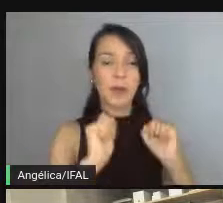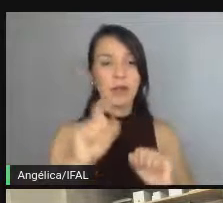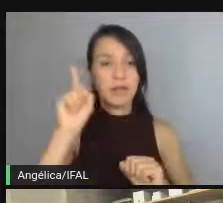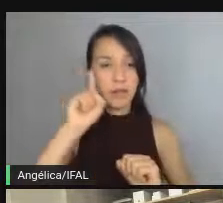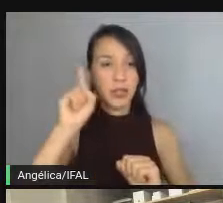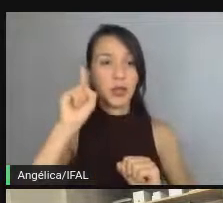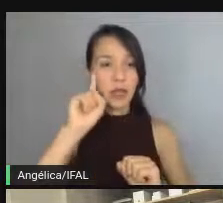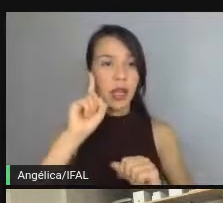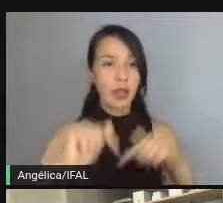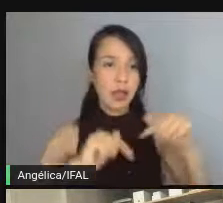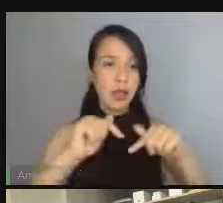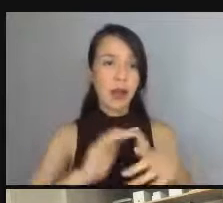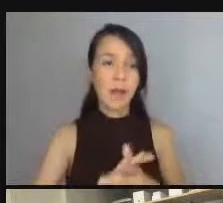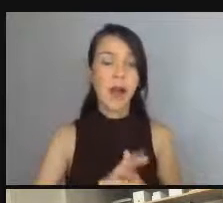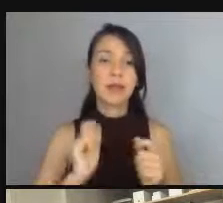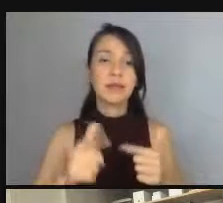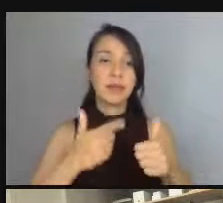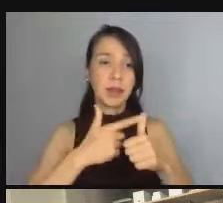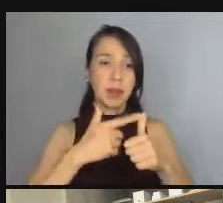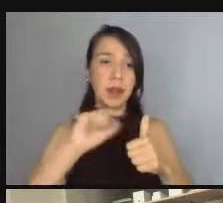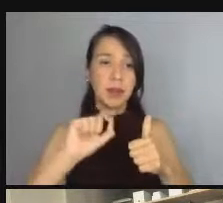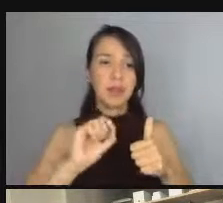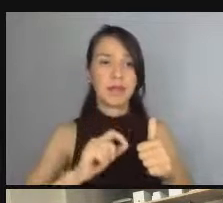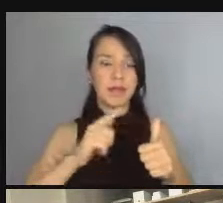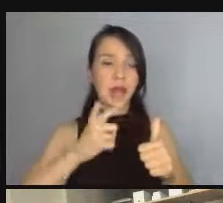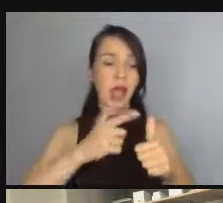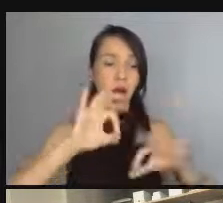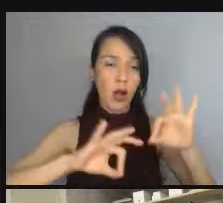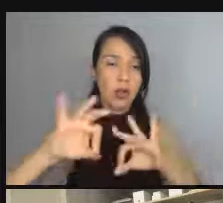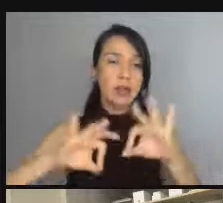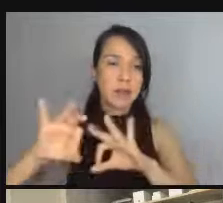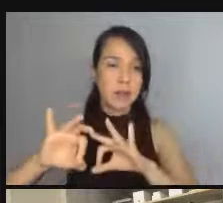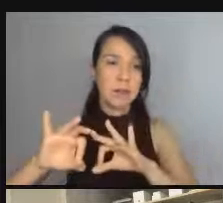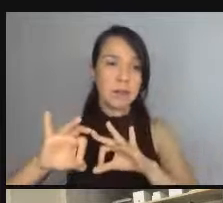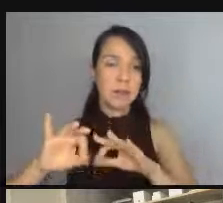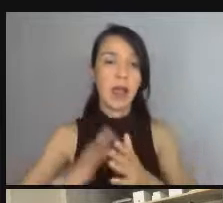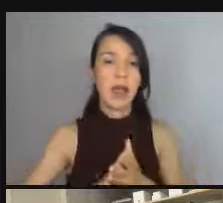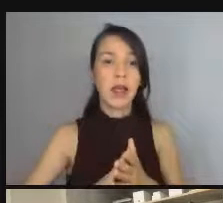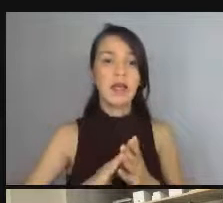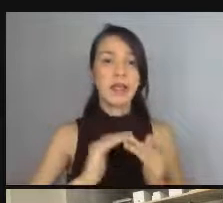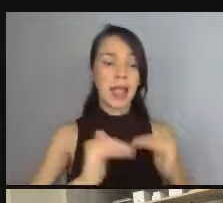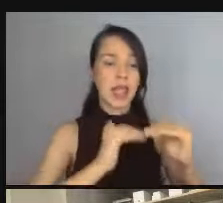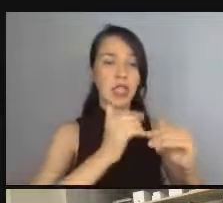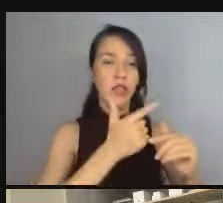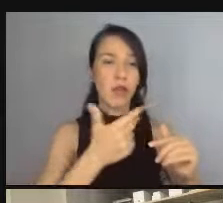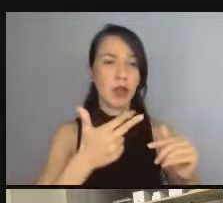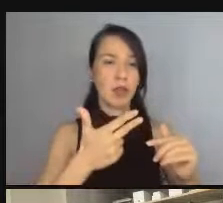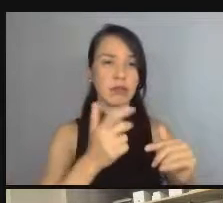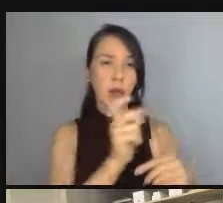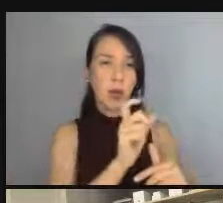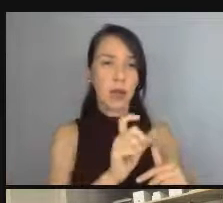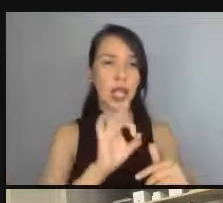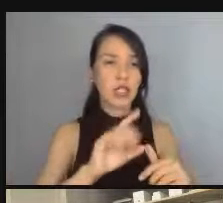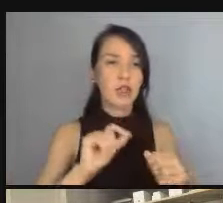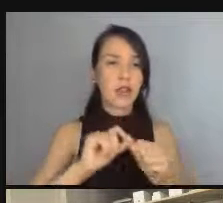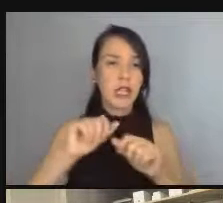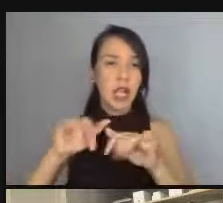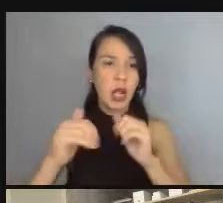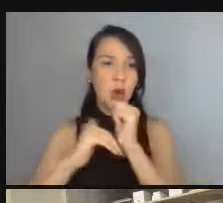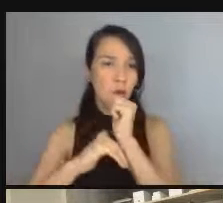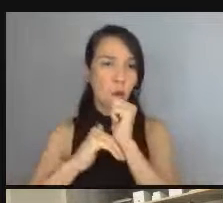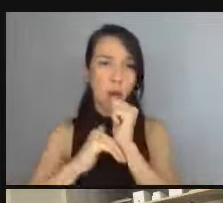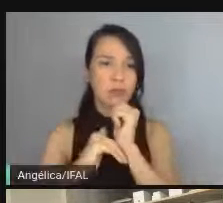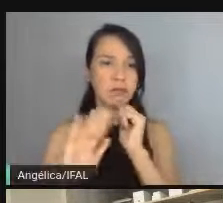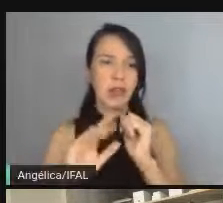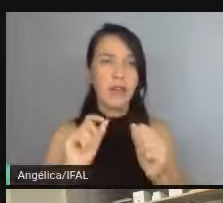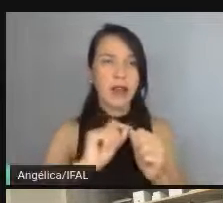dia de trabalho. Então, o que é que a gente pode fazer? Primeiro, é se organizar. Desenvolvedor não é simplesmente botar a mão na massa, receber alguma